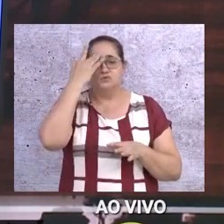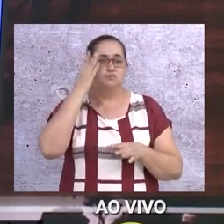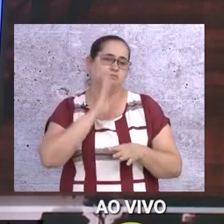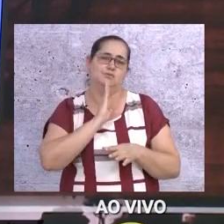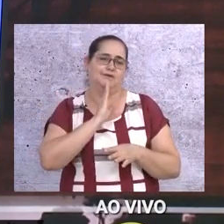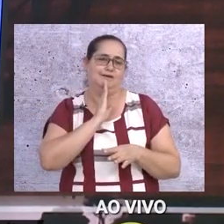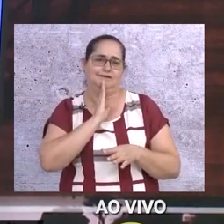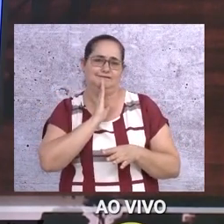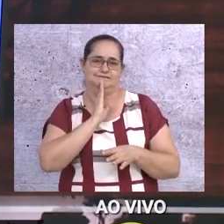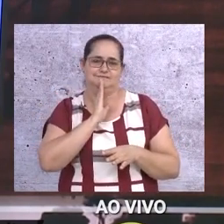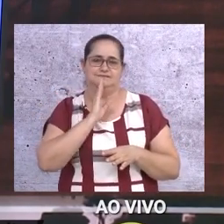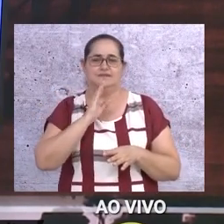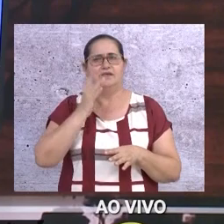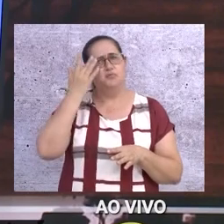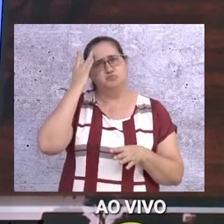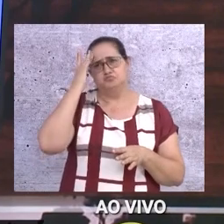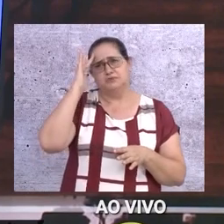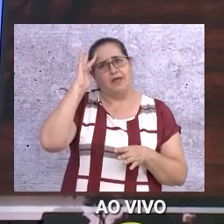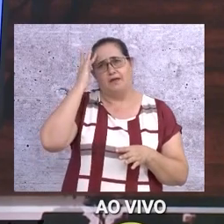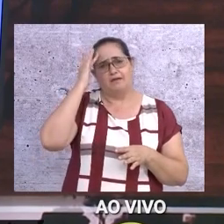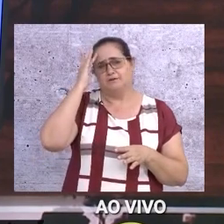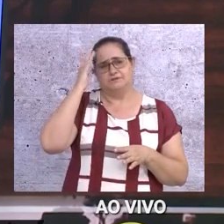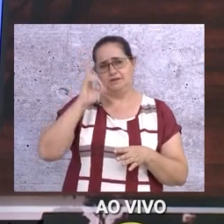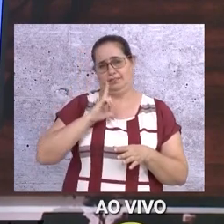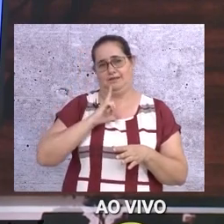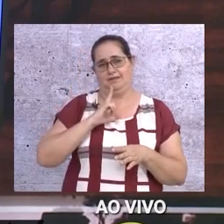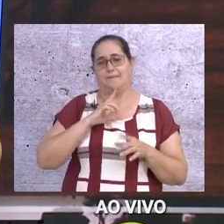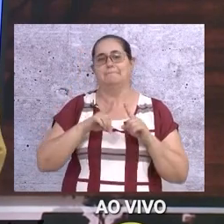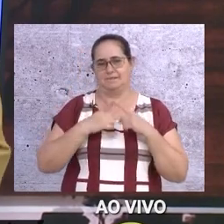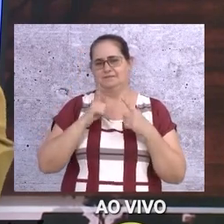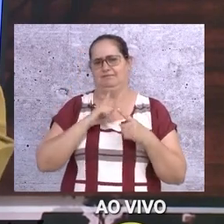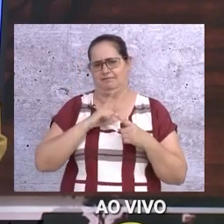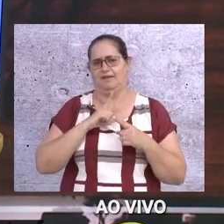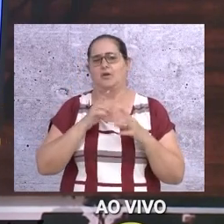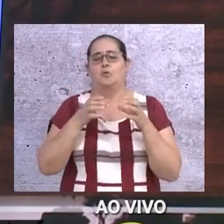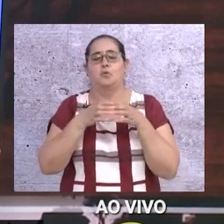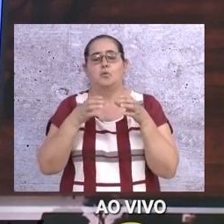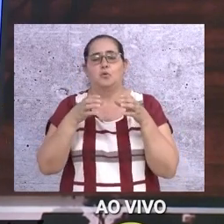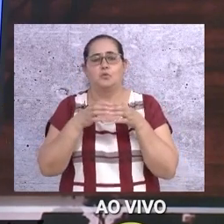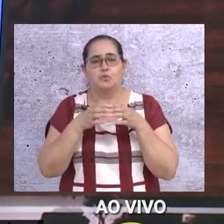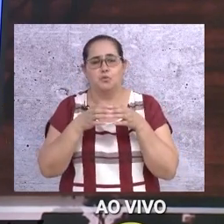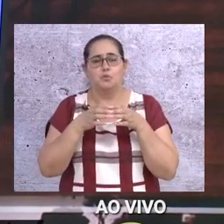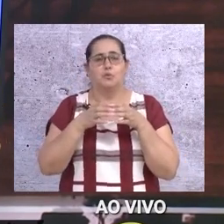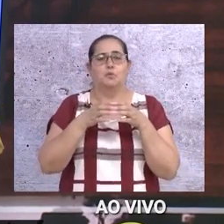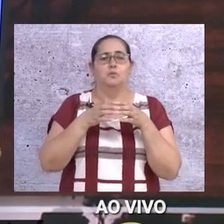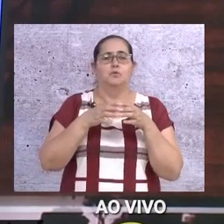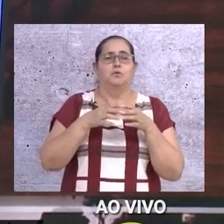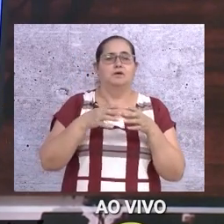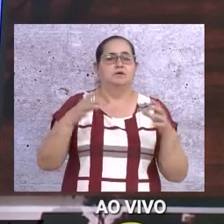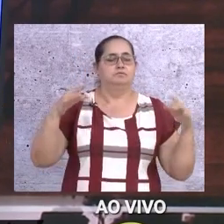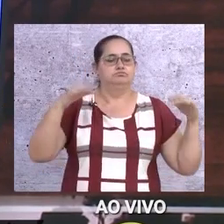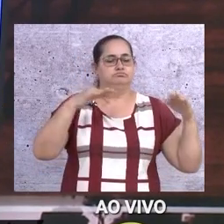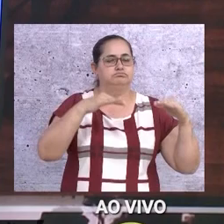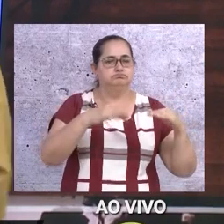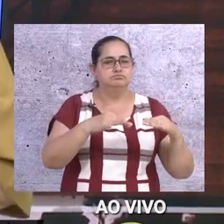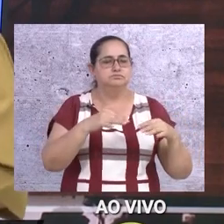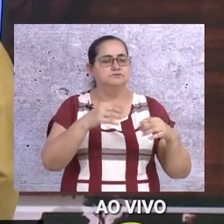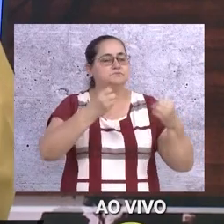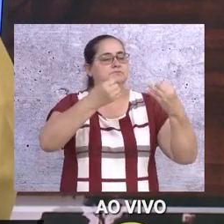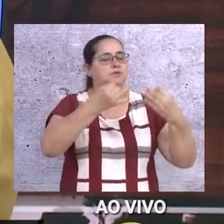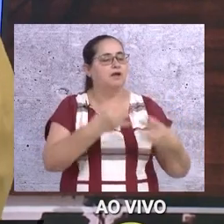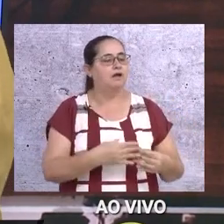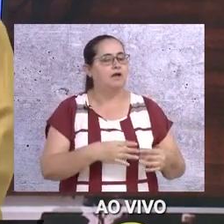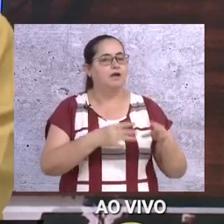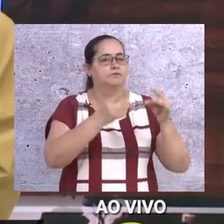e nem acha que tem. Então, lá nós temos grupos de confivência que ajudam a falar